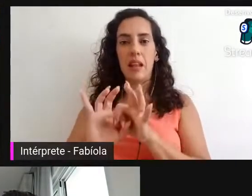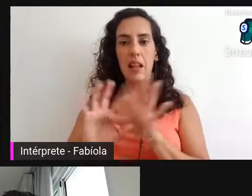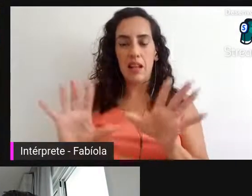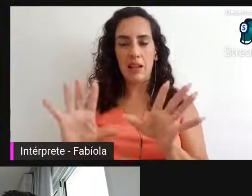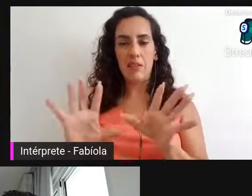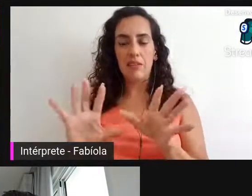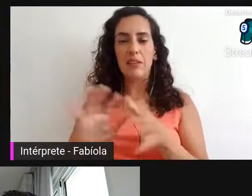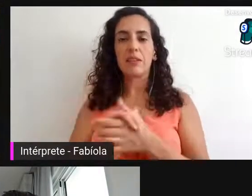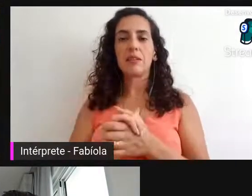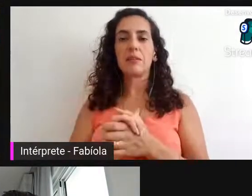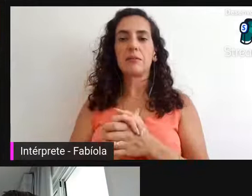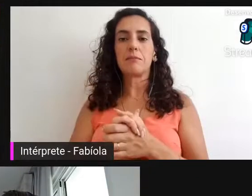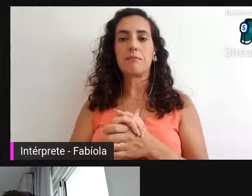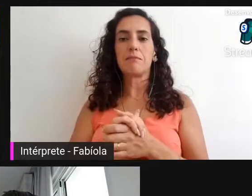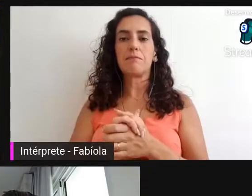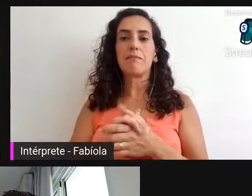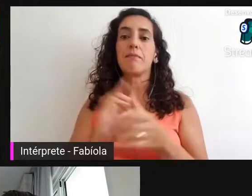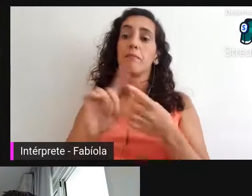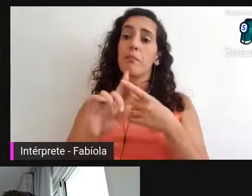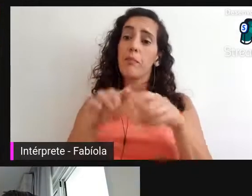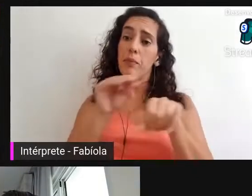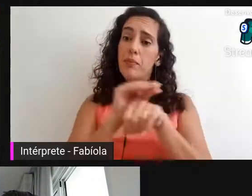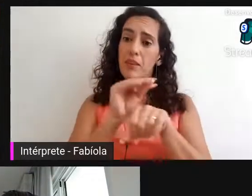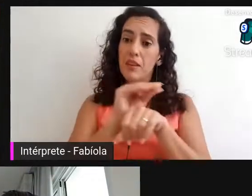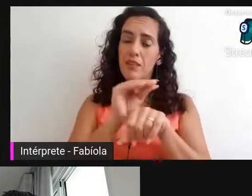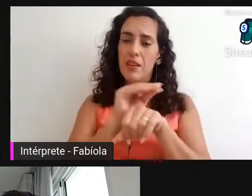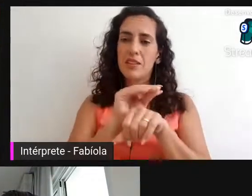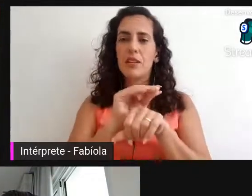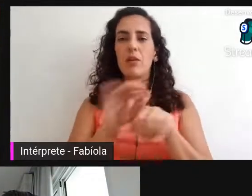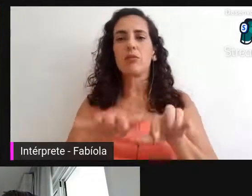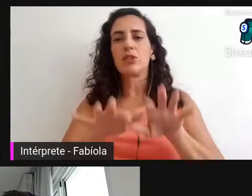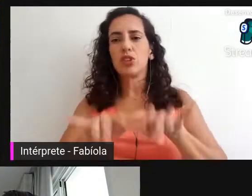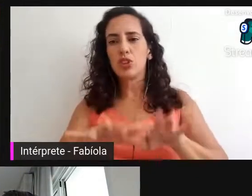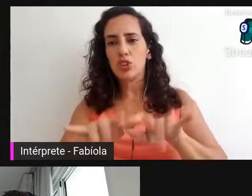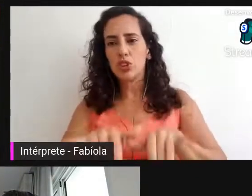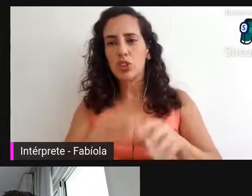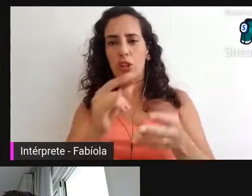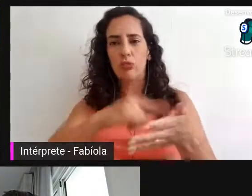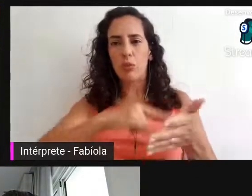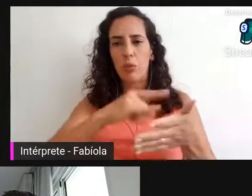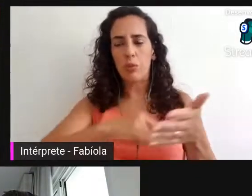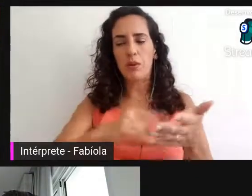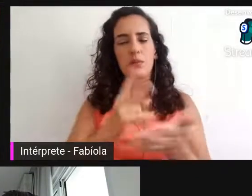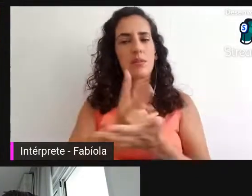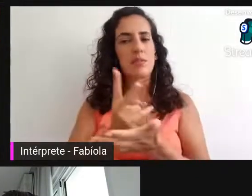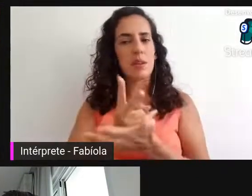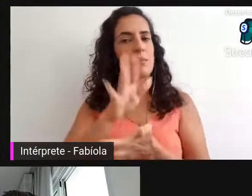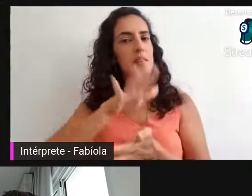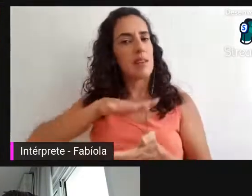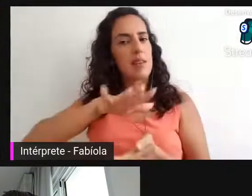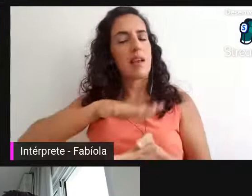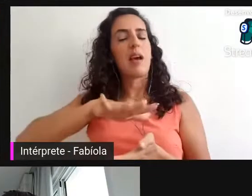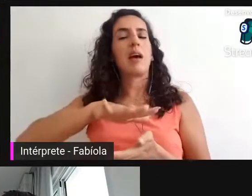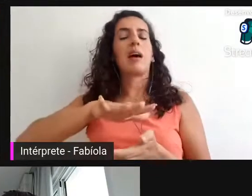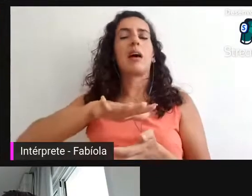digital sistêmica, nosso tópico, dentre outros assuntos, sempre na área da